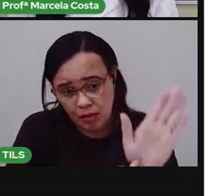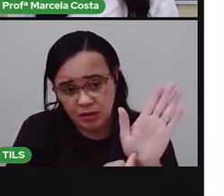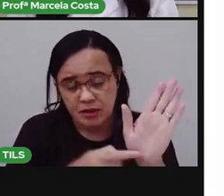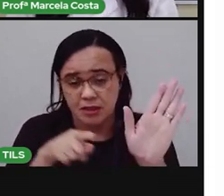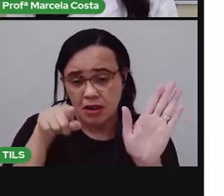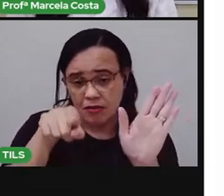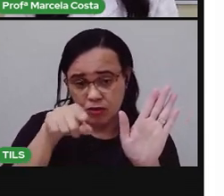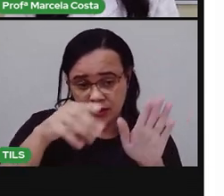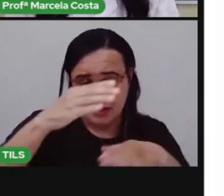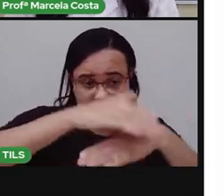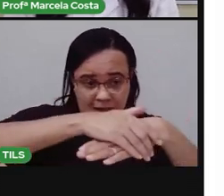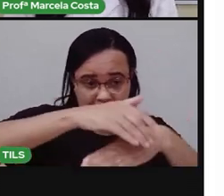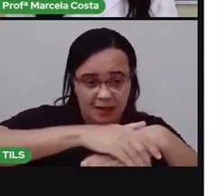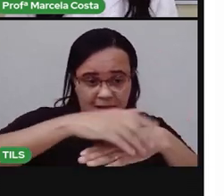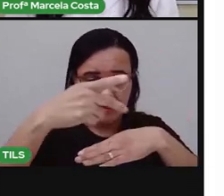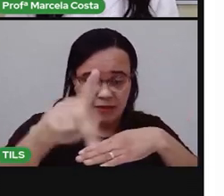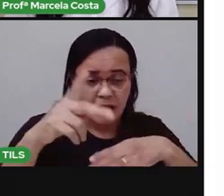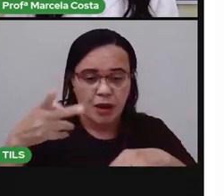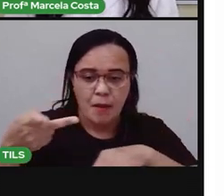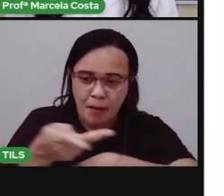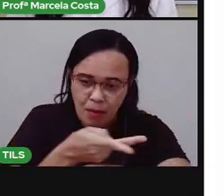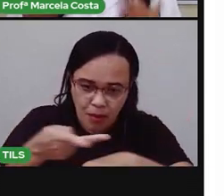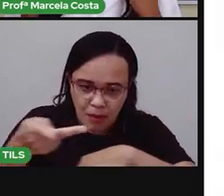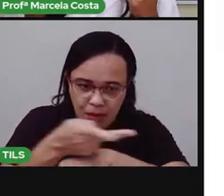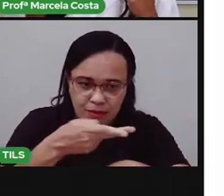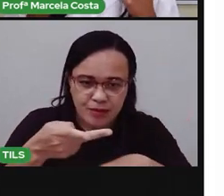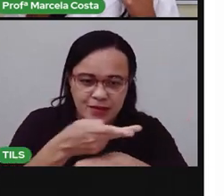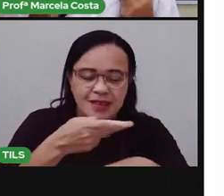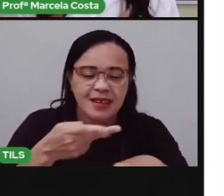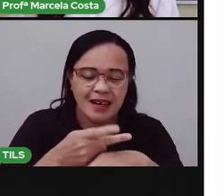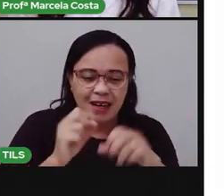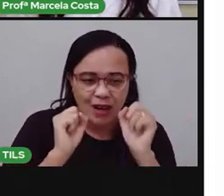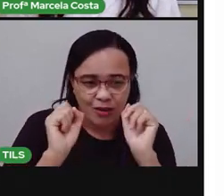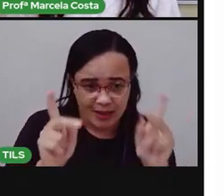vai marcar ela aí na embalagem. Vamos lá?